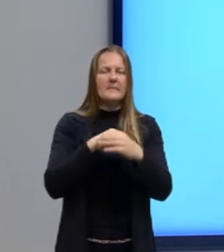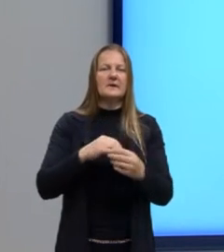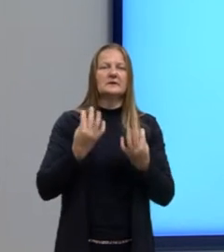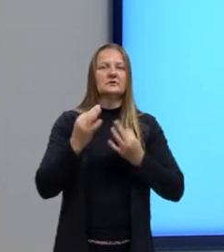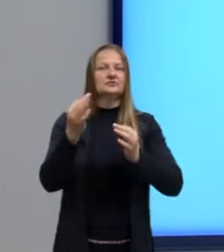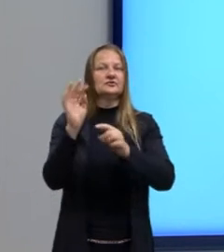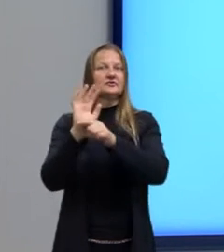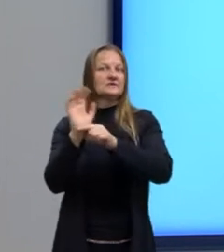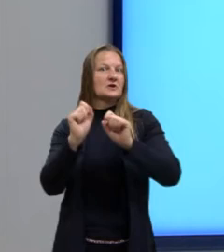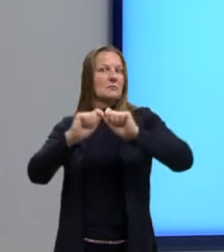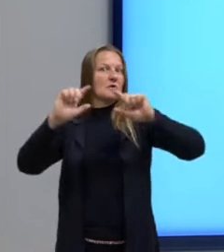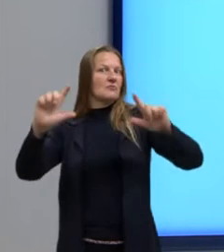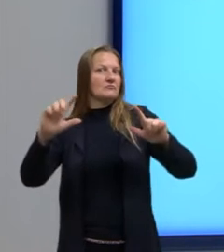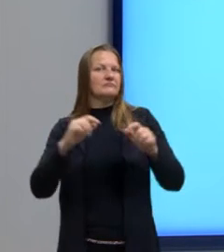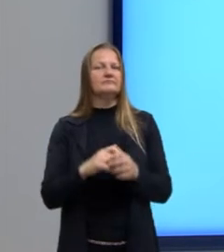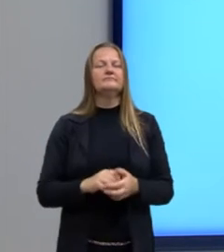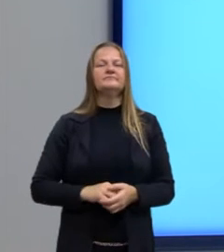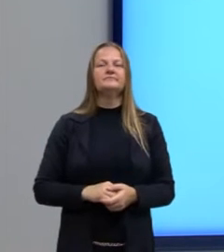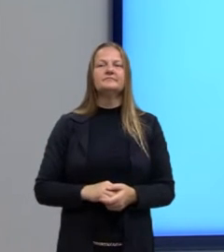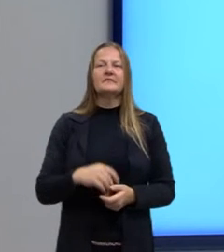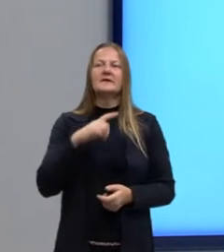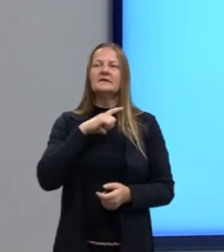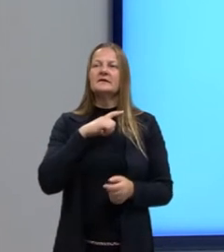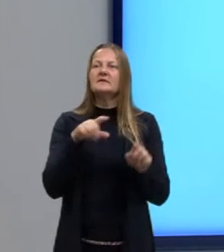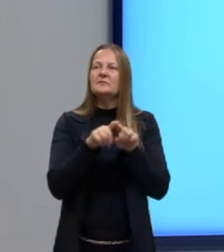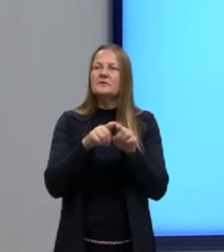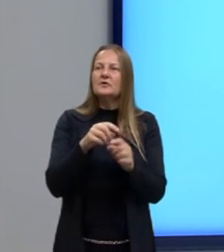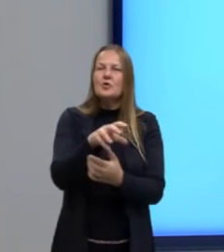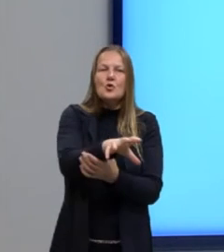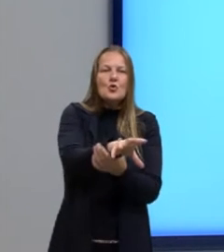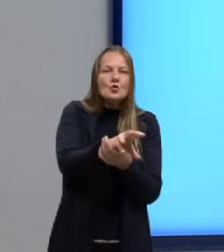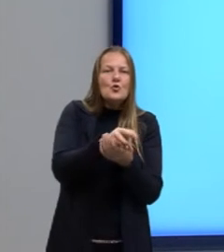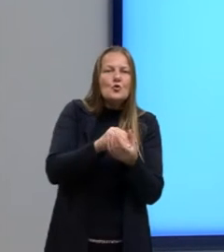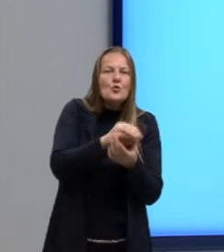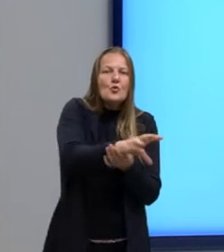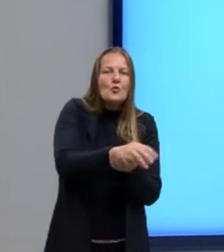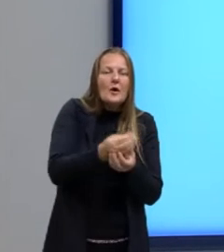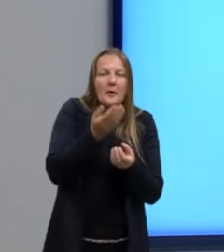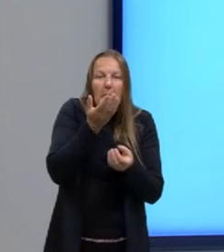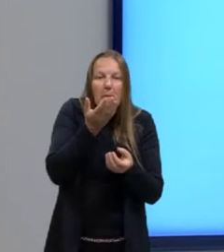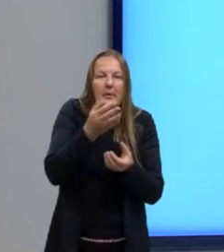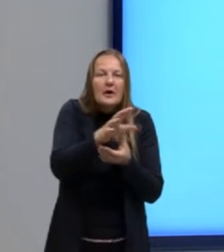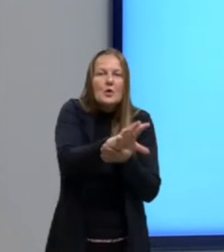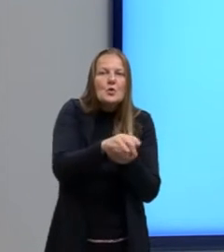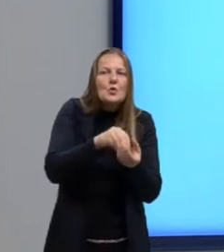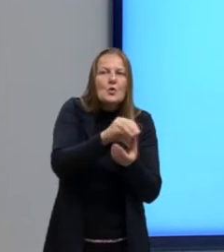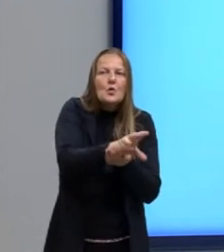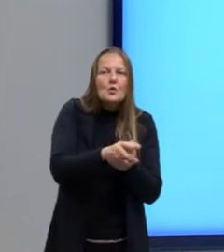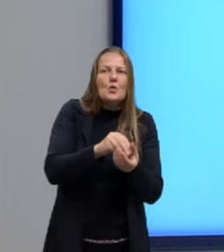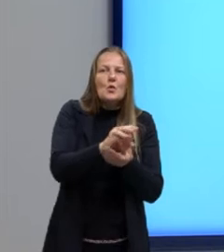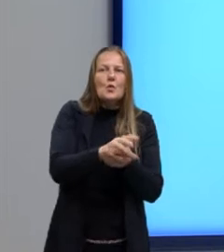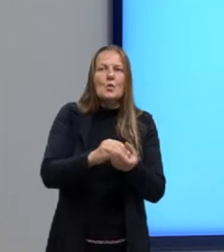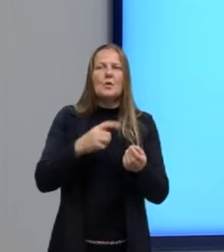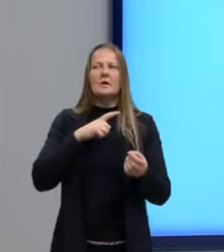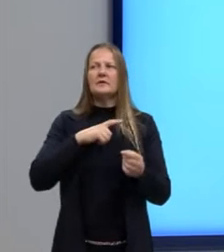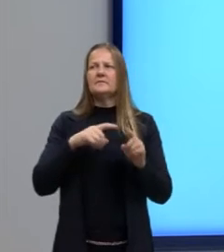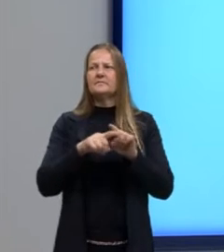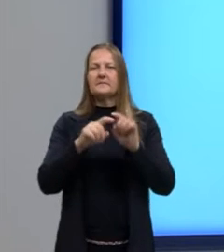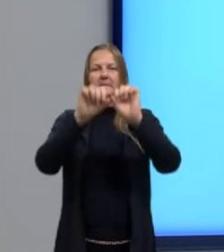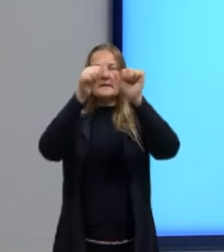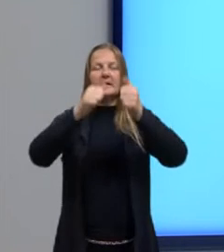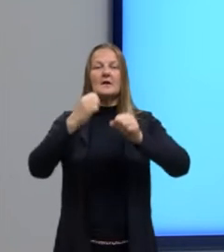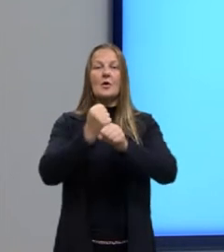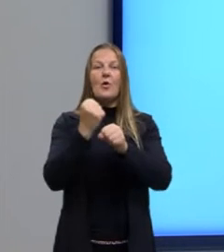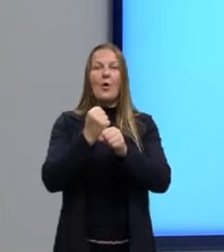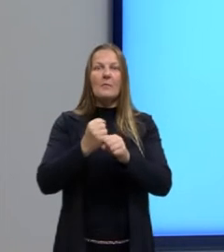seus cinemas. Tu tens ali o aspirador de pó. Quer dizer, tu enxerga nessa obra